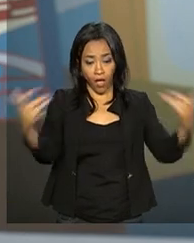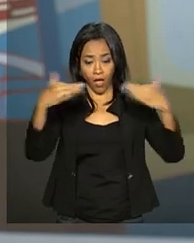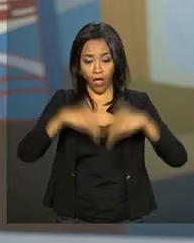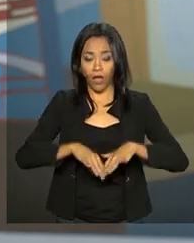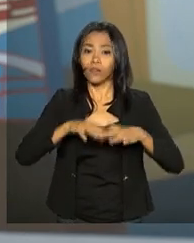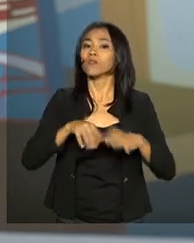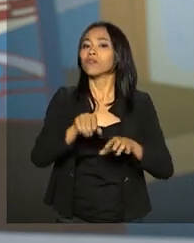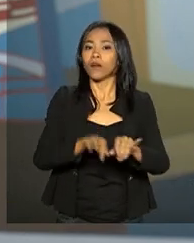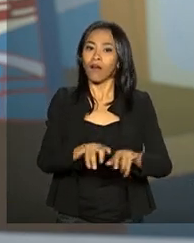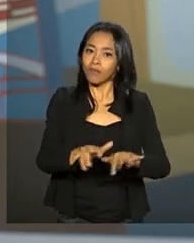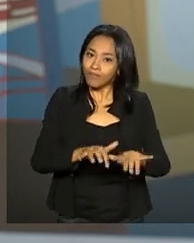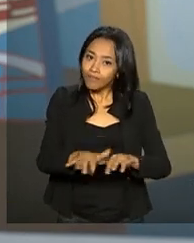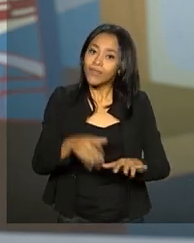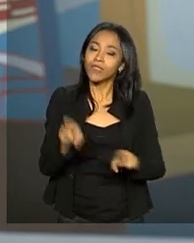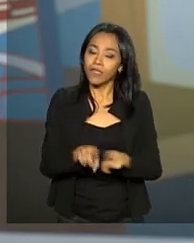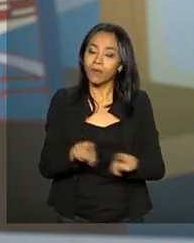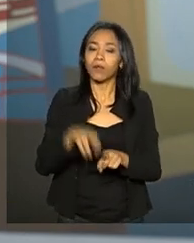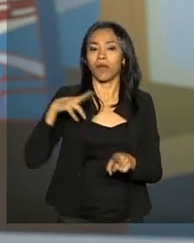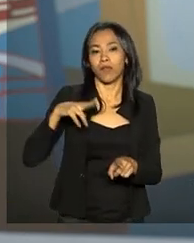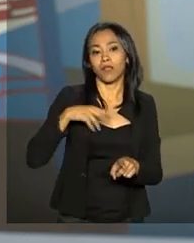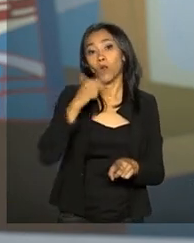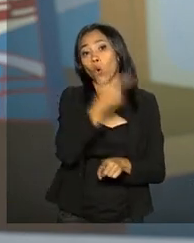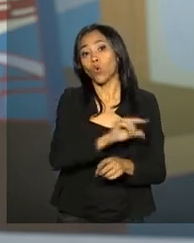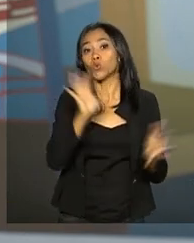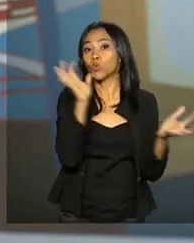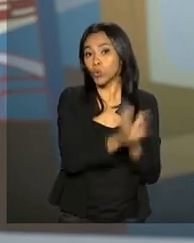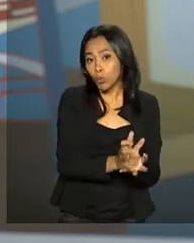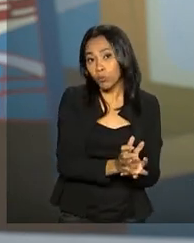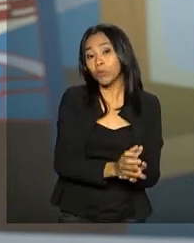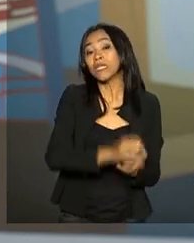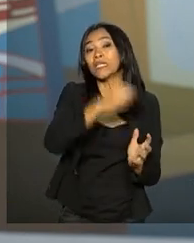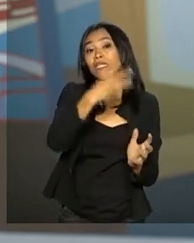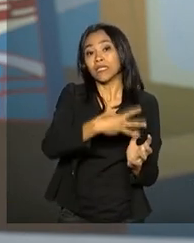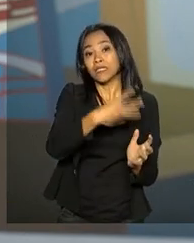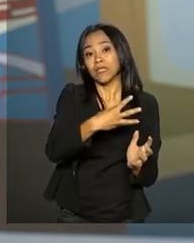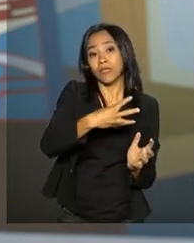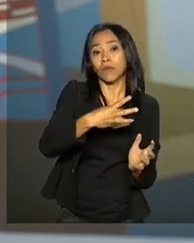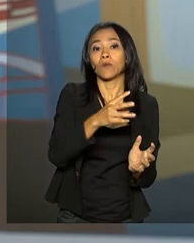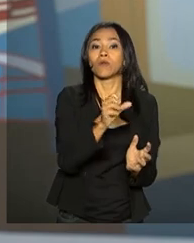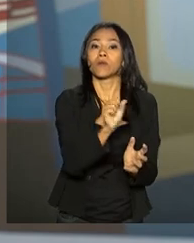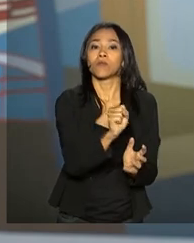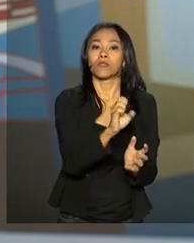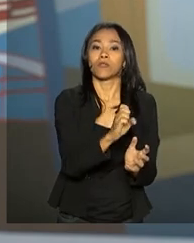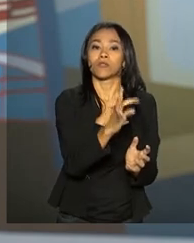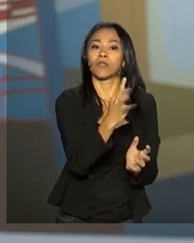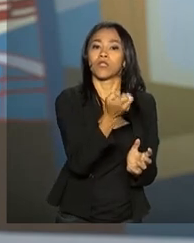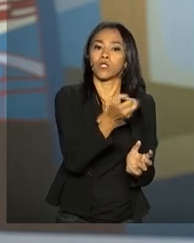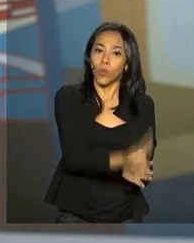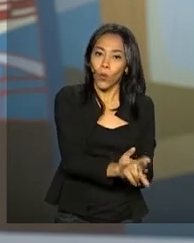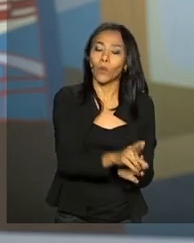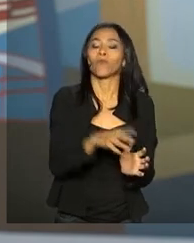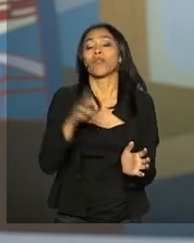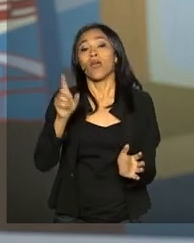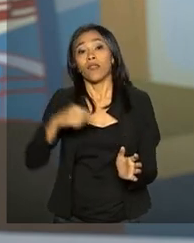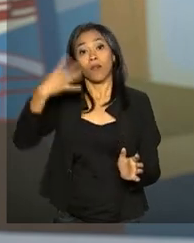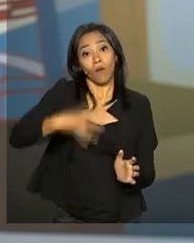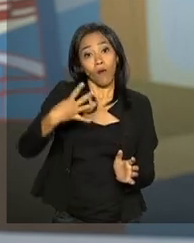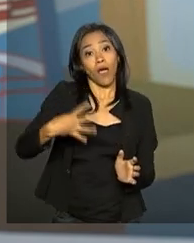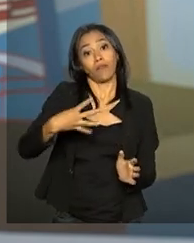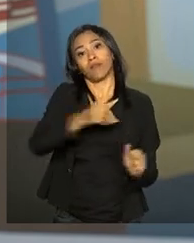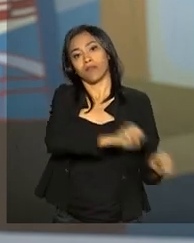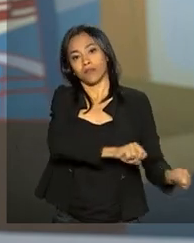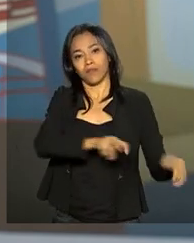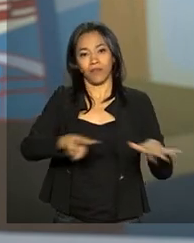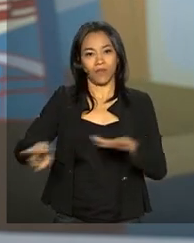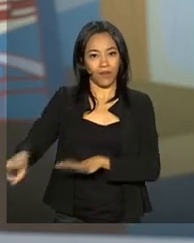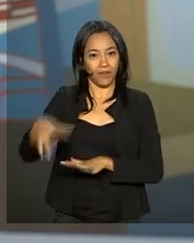entidades privadas ou do terceiro setor. O lançamento acontece na abertura da quarta semana de inovação em